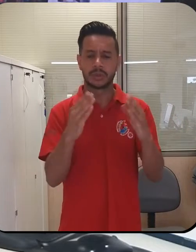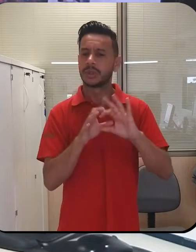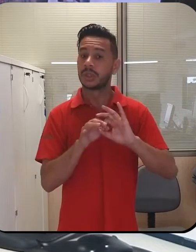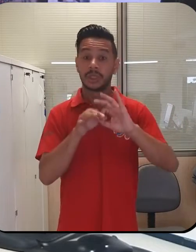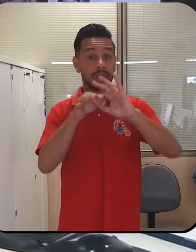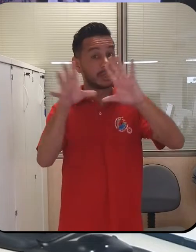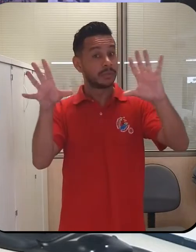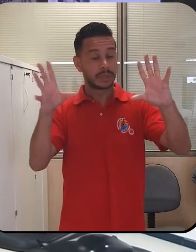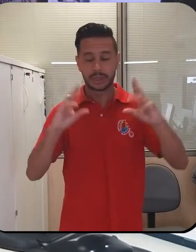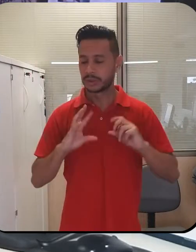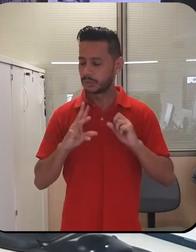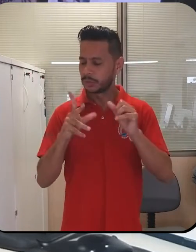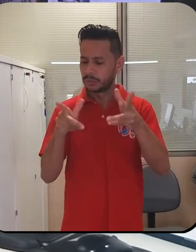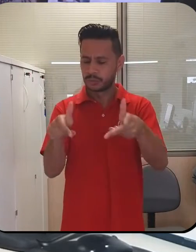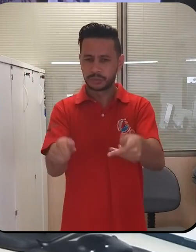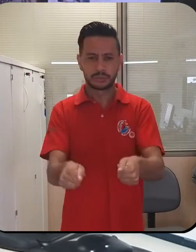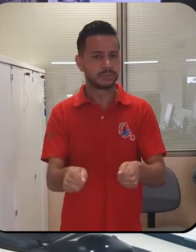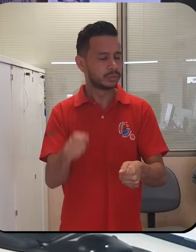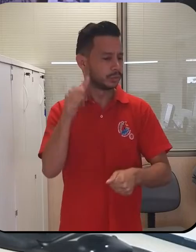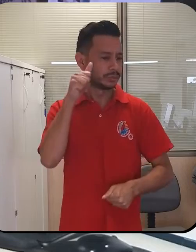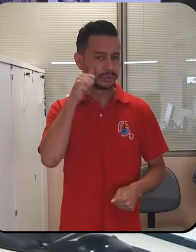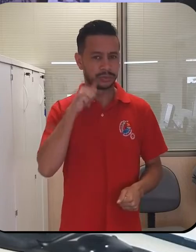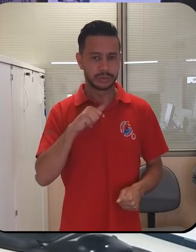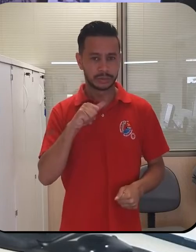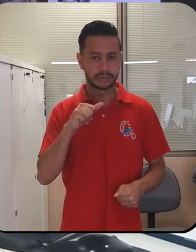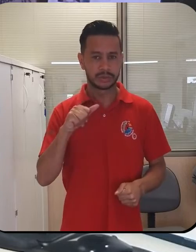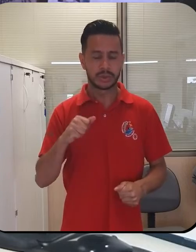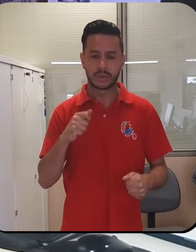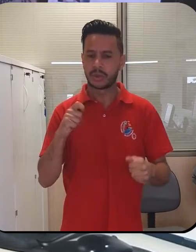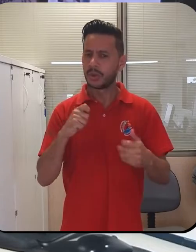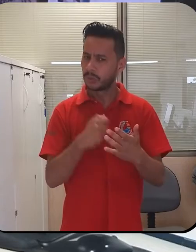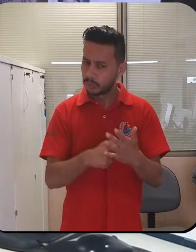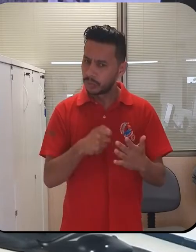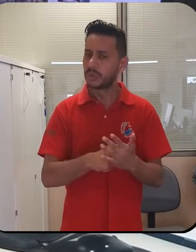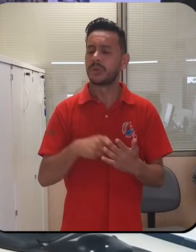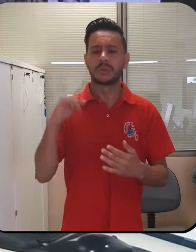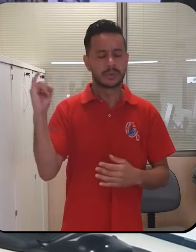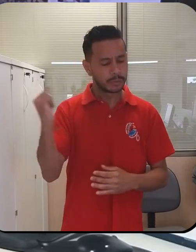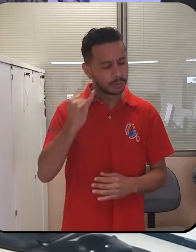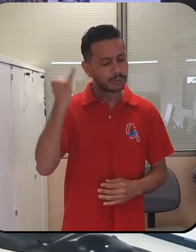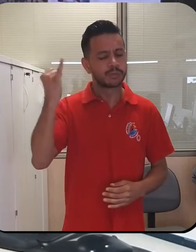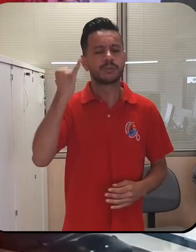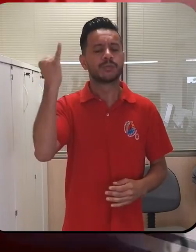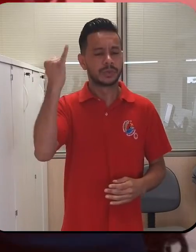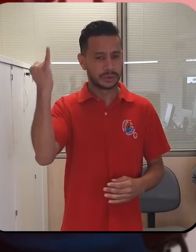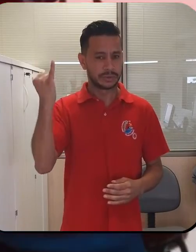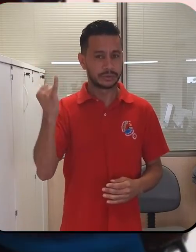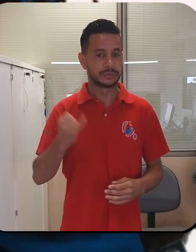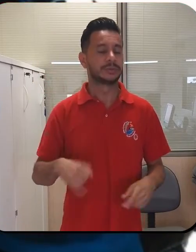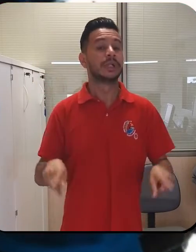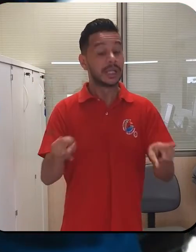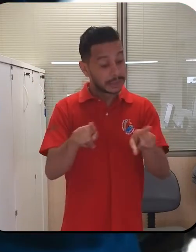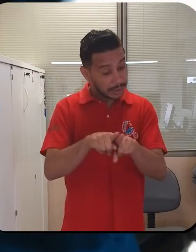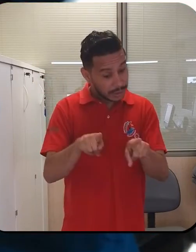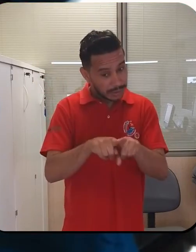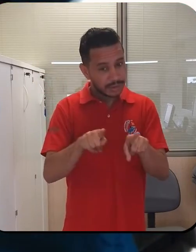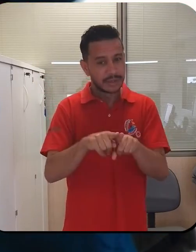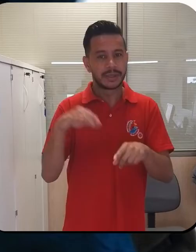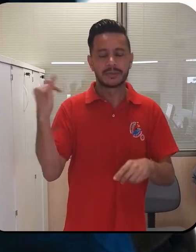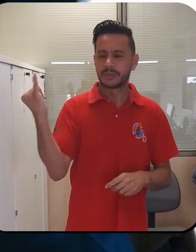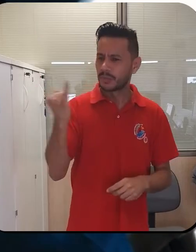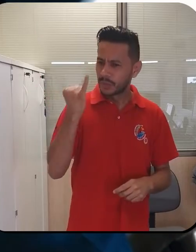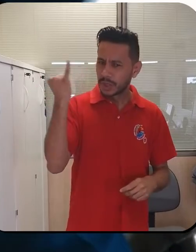por liberdade para todas as mulheres. Essa luta é importante, é necessária. E é importante também